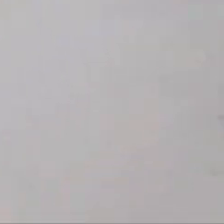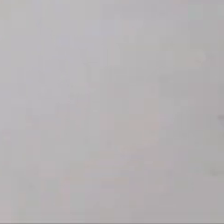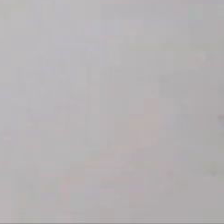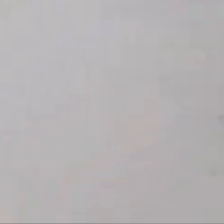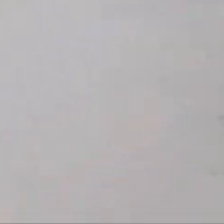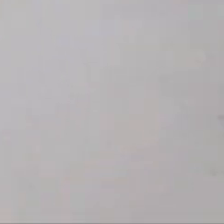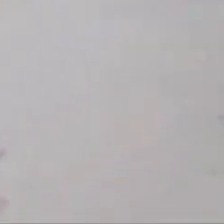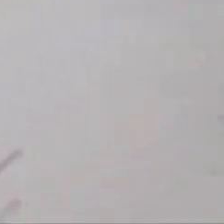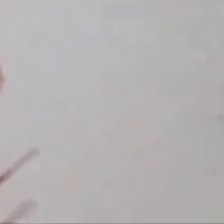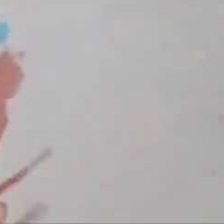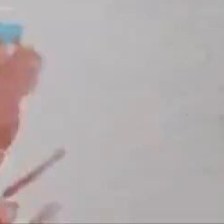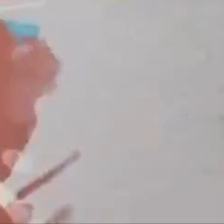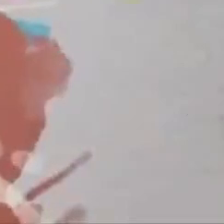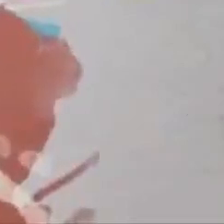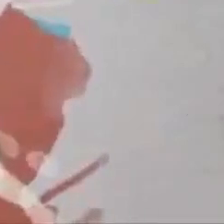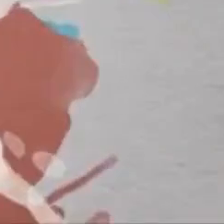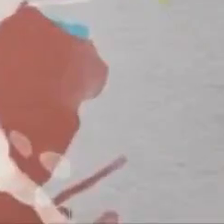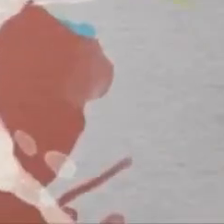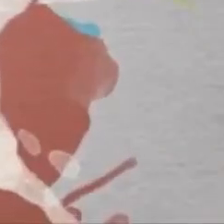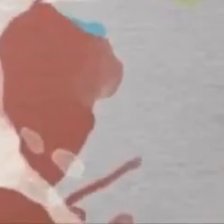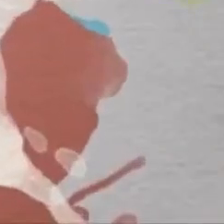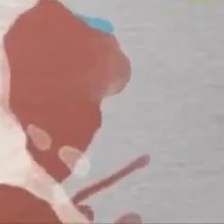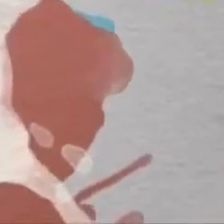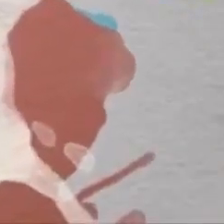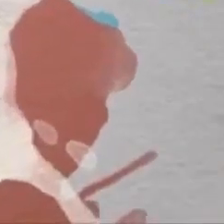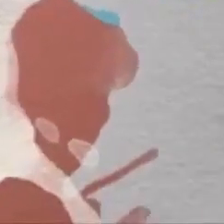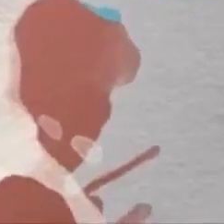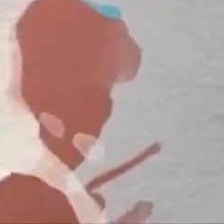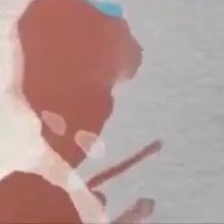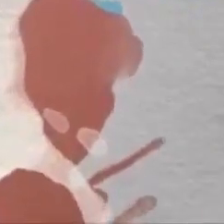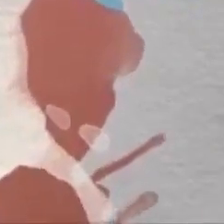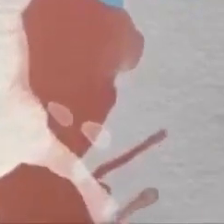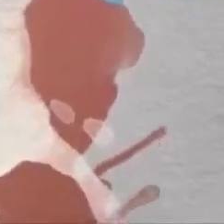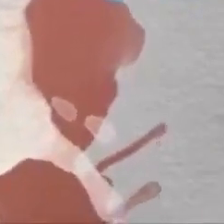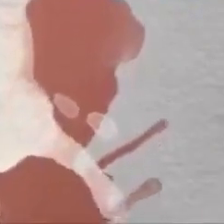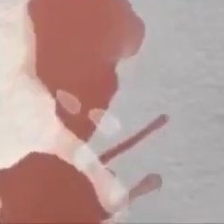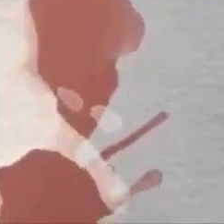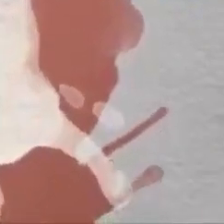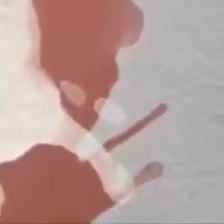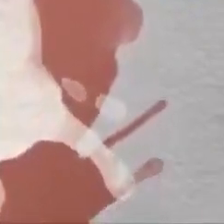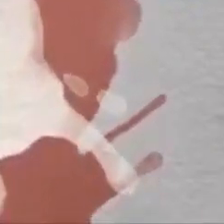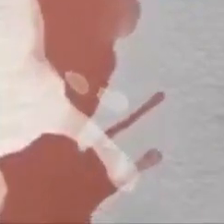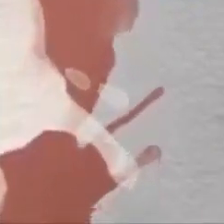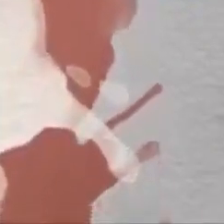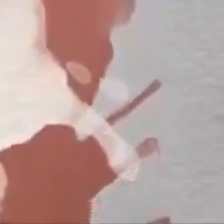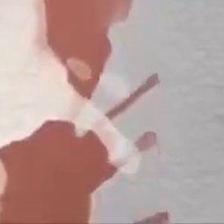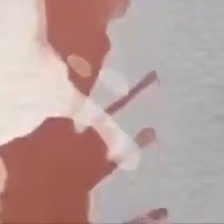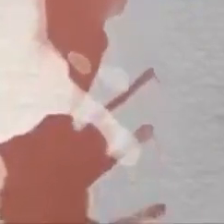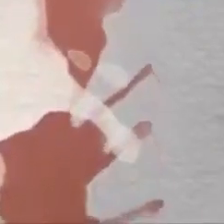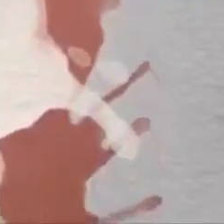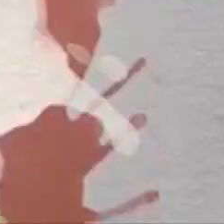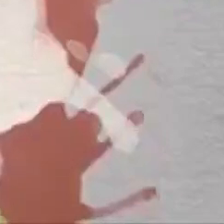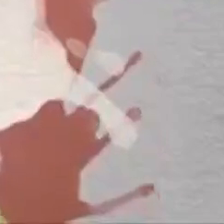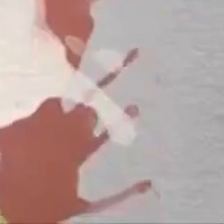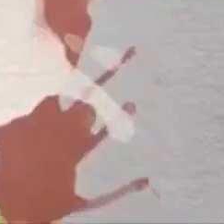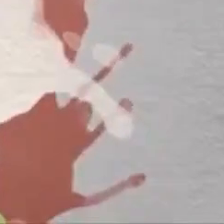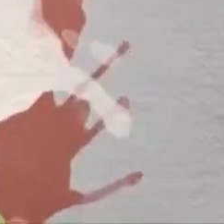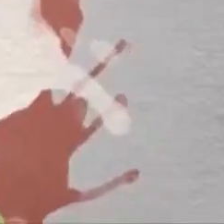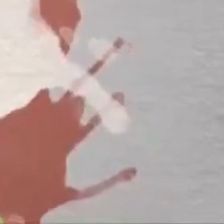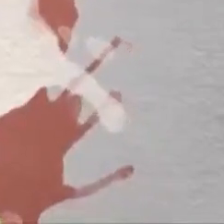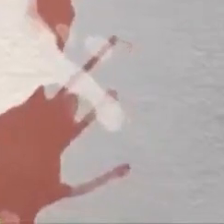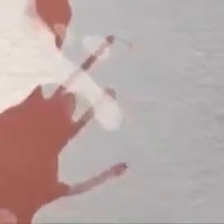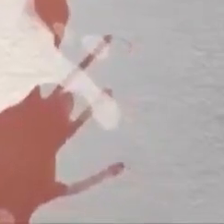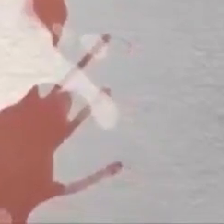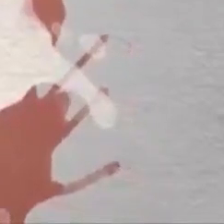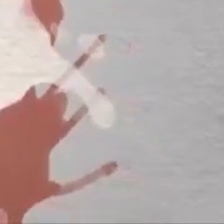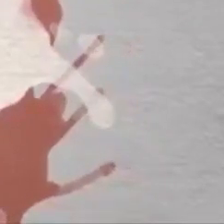Procure o apoio de seus colegas, familiares e amigos, e utilize estratégias para enfrentar este momento, como